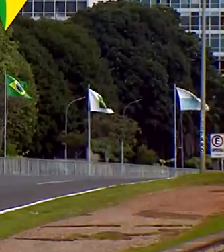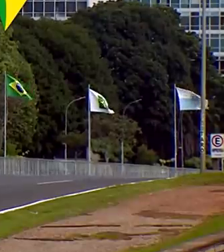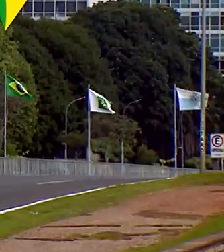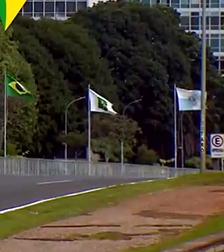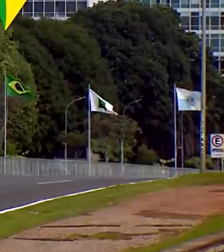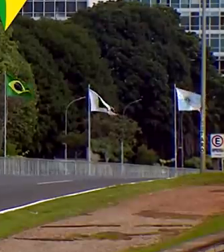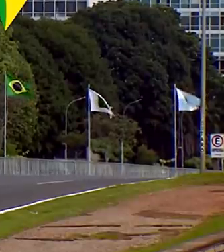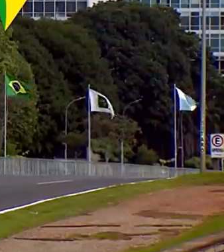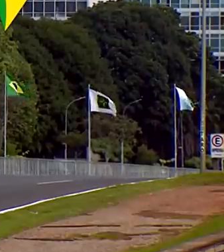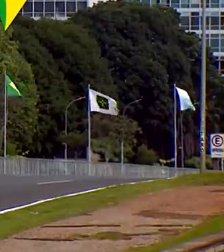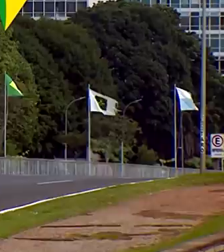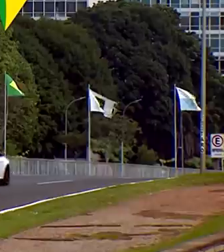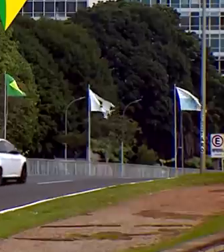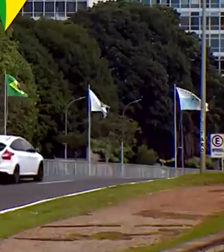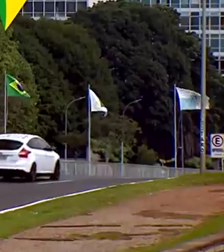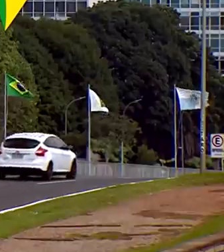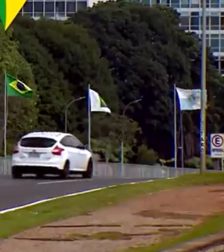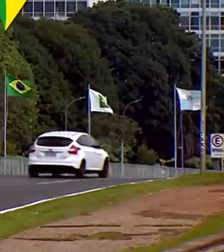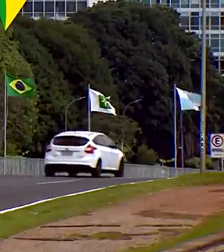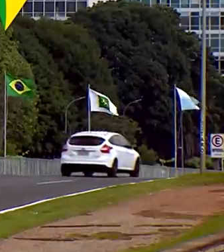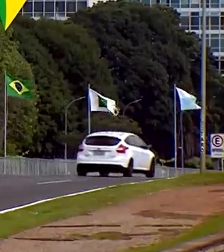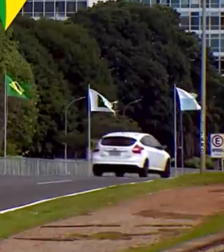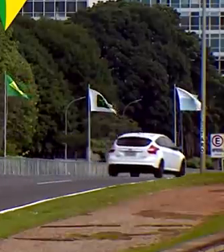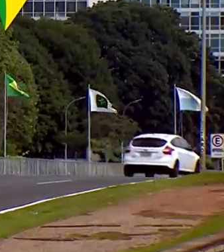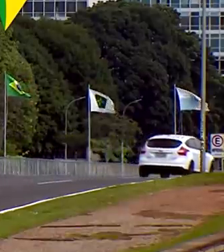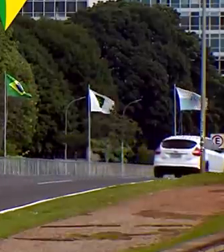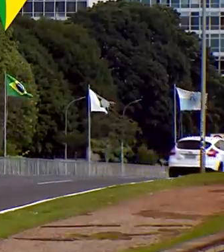Transcrição Legendas Pedro Negri Transcrição e